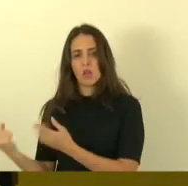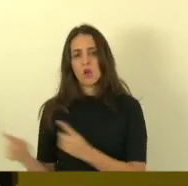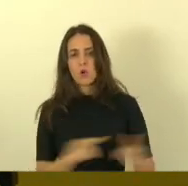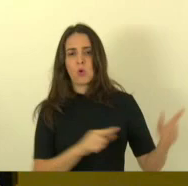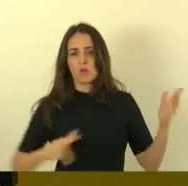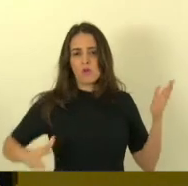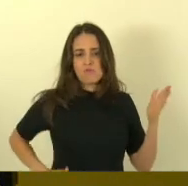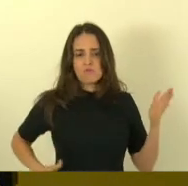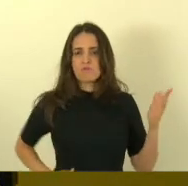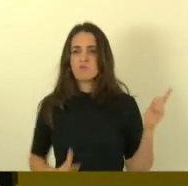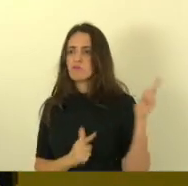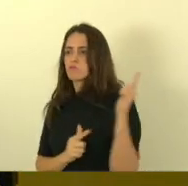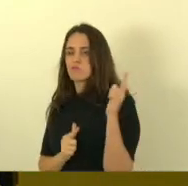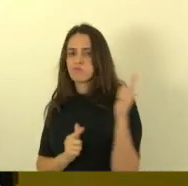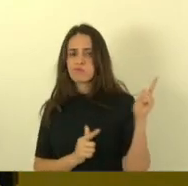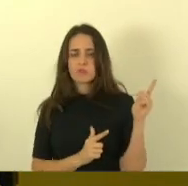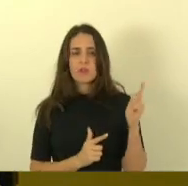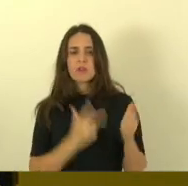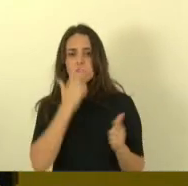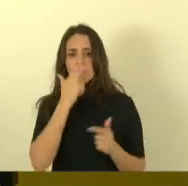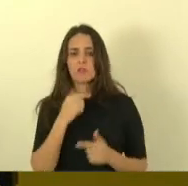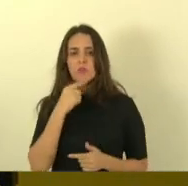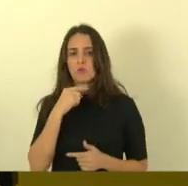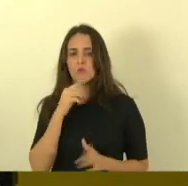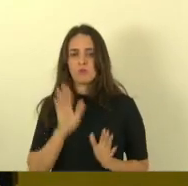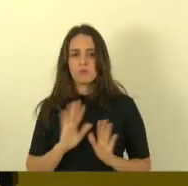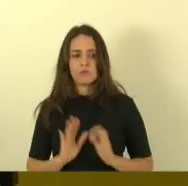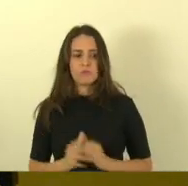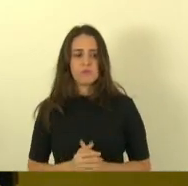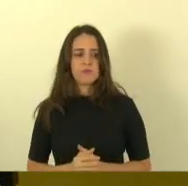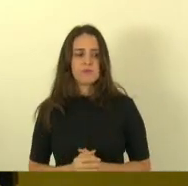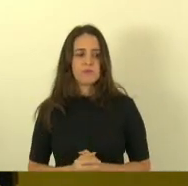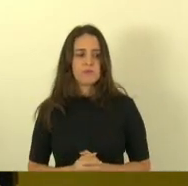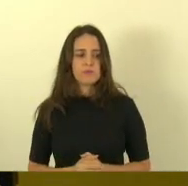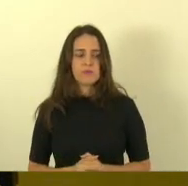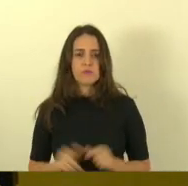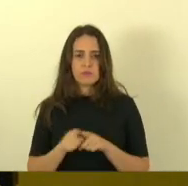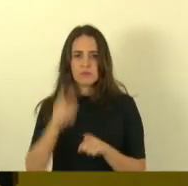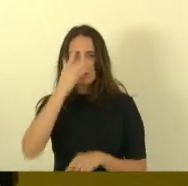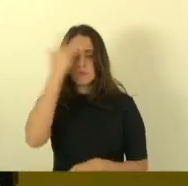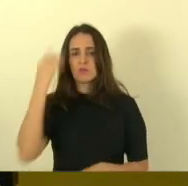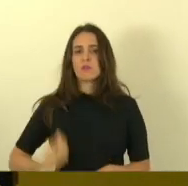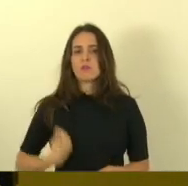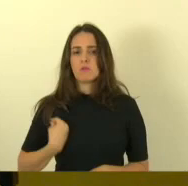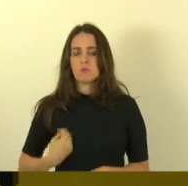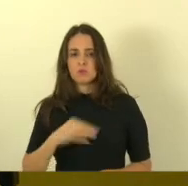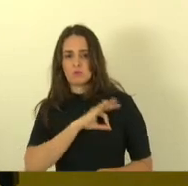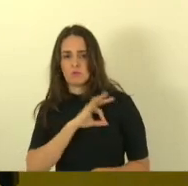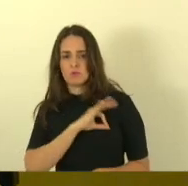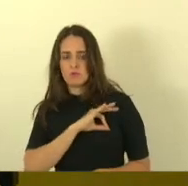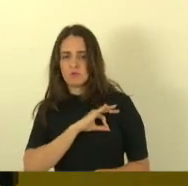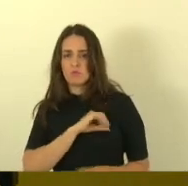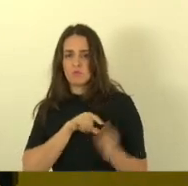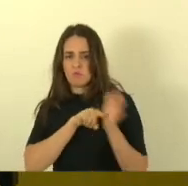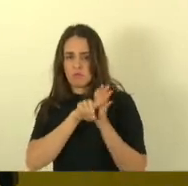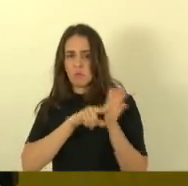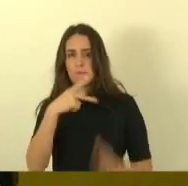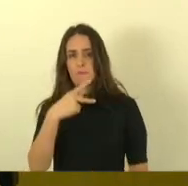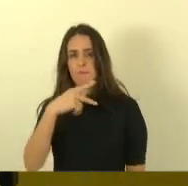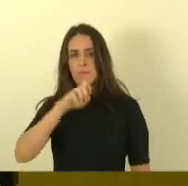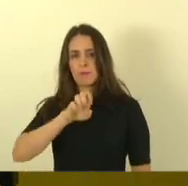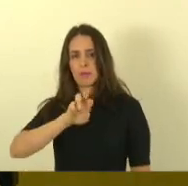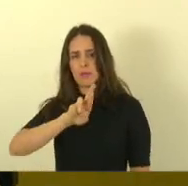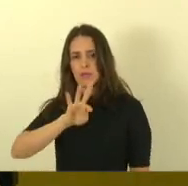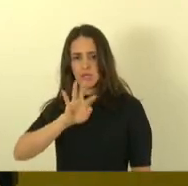fortemente armada e a gente não vê um reconhecimento e o que esses pessoal aqui também dos peritos estão reivindicando isso acontece em